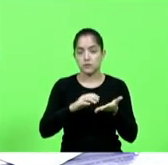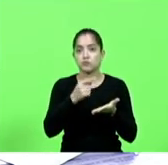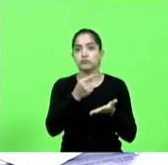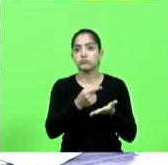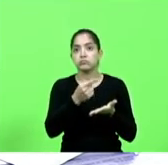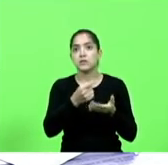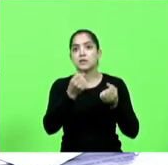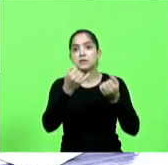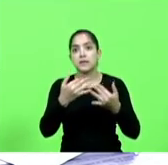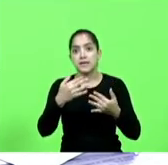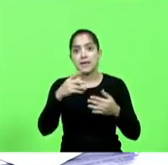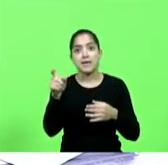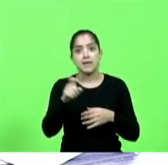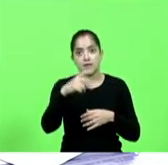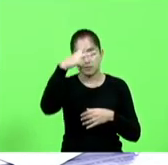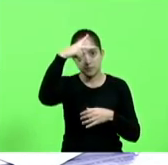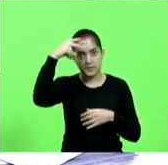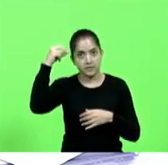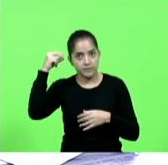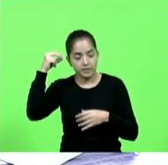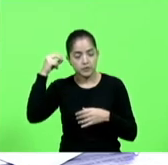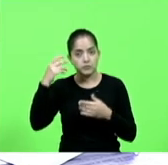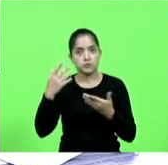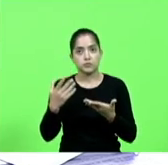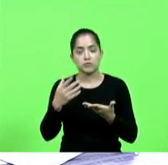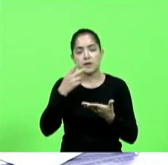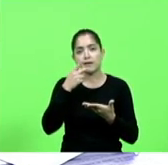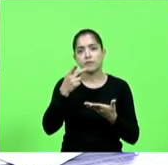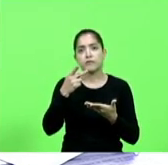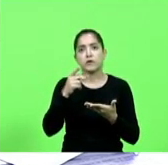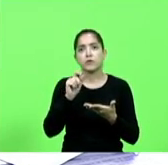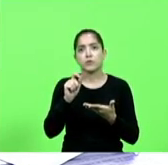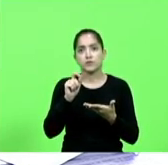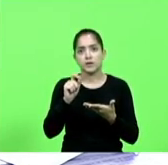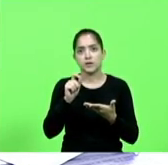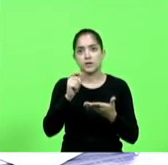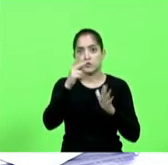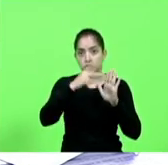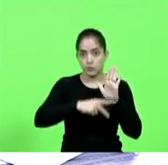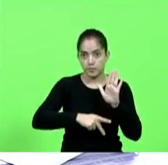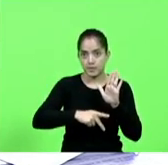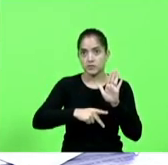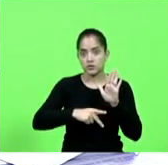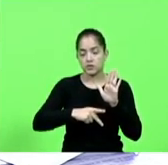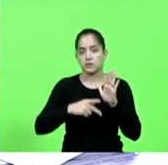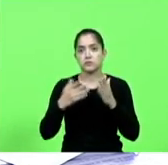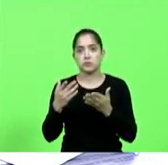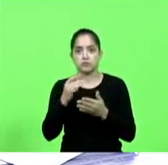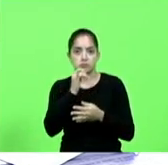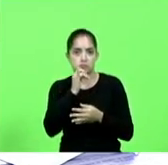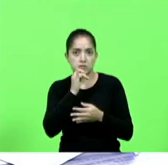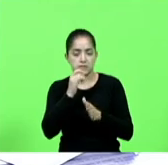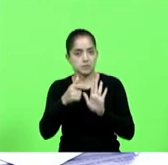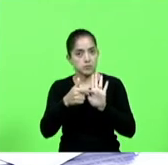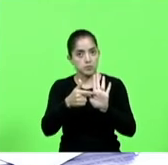o ex-prefeito de Santa Rosa de Lima. E ele fala sobre o projeto da Geo Medeiros, estou usando isso como exemplo.